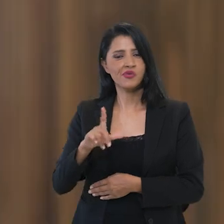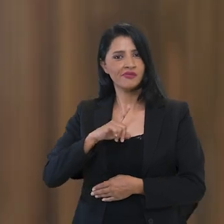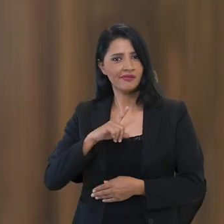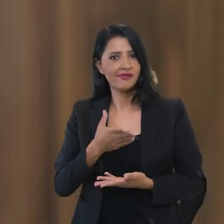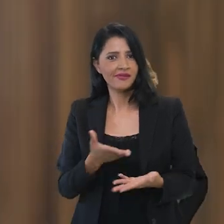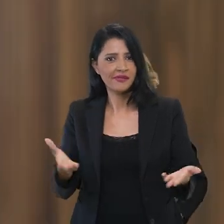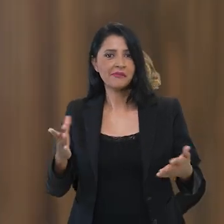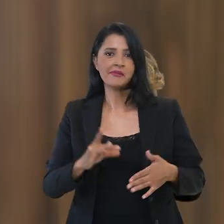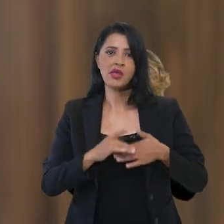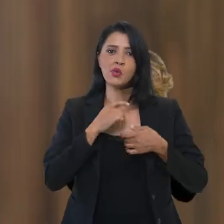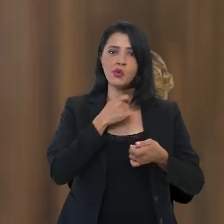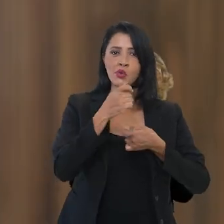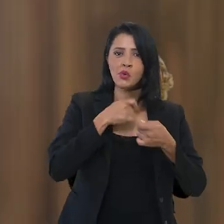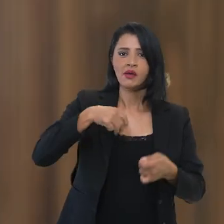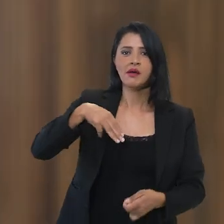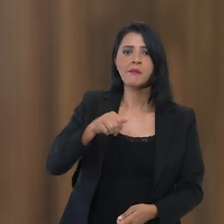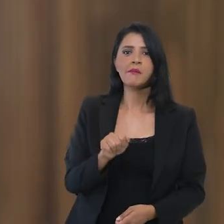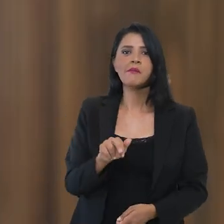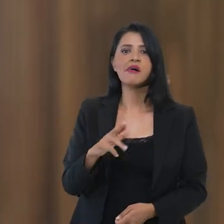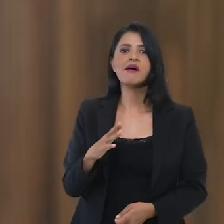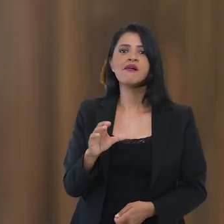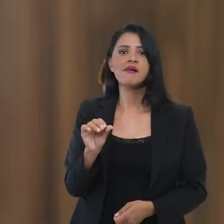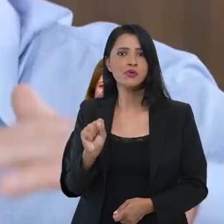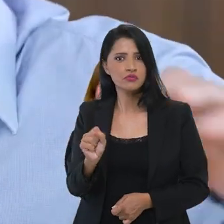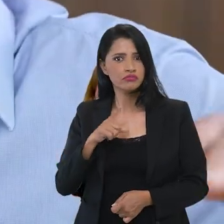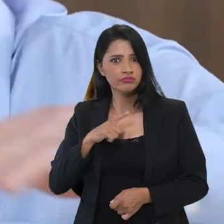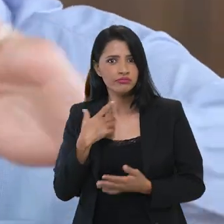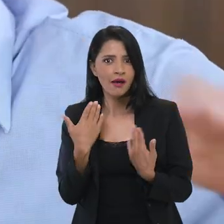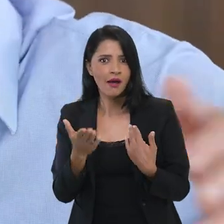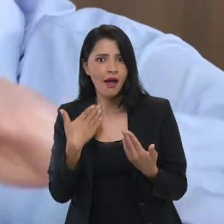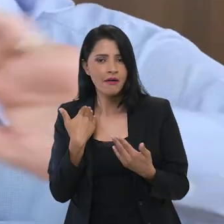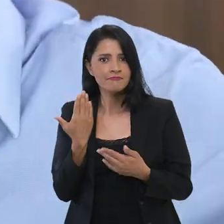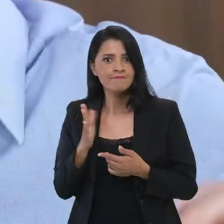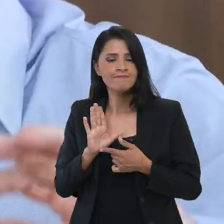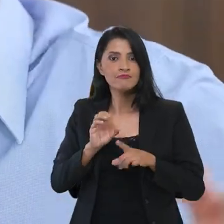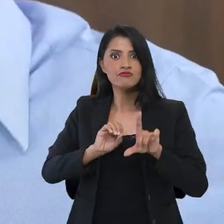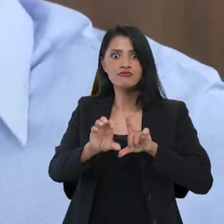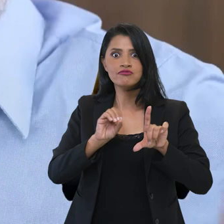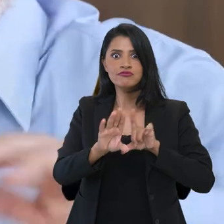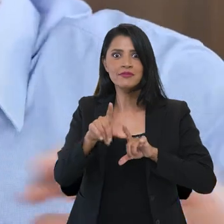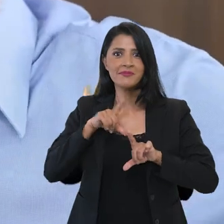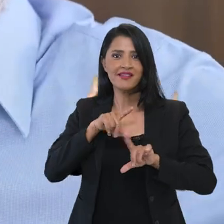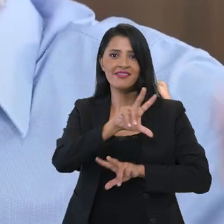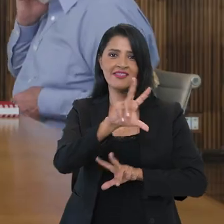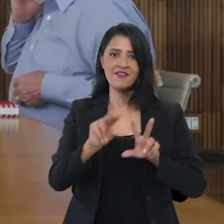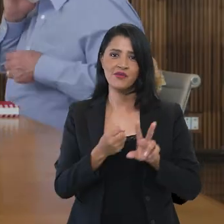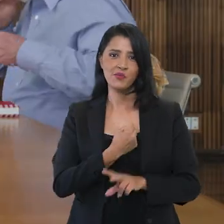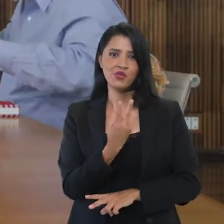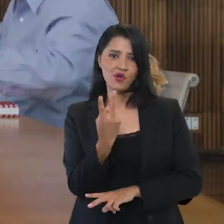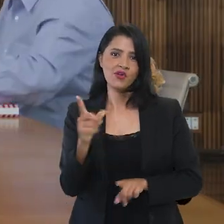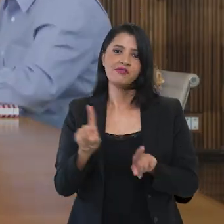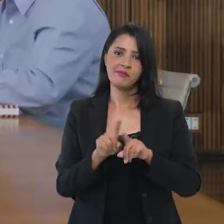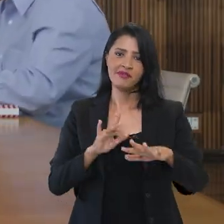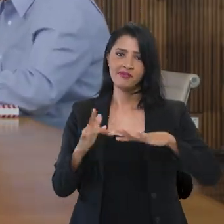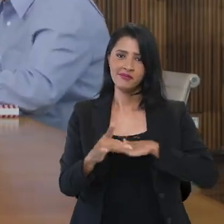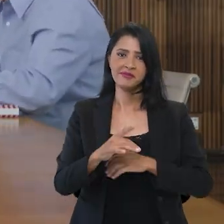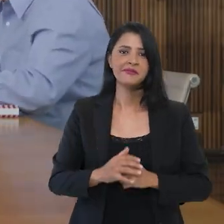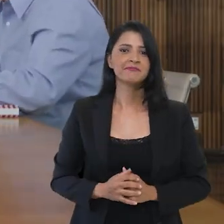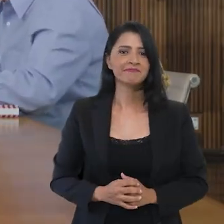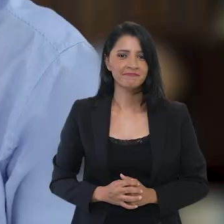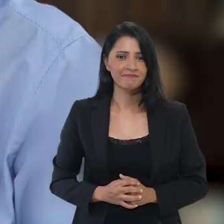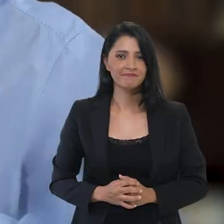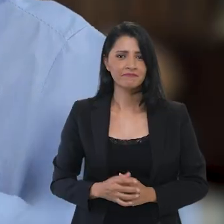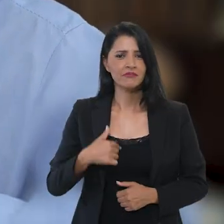Lula. Conduzido pelo jornalista Marcos Uchoa, o diálogo foi apresentado ao vivo pela TV Brasil 2 e pelas redes